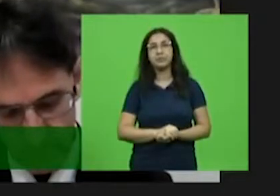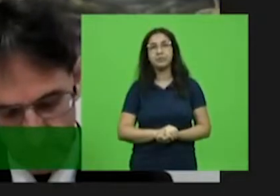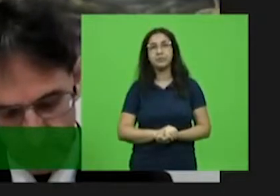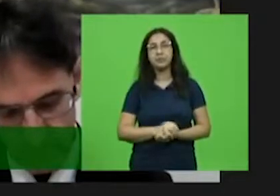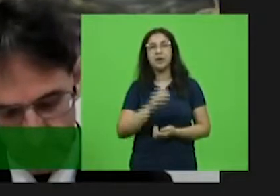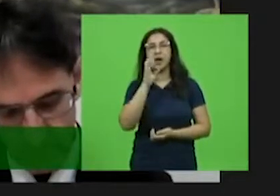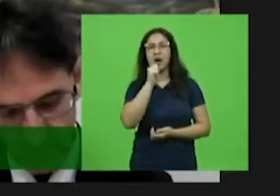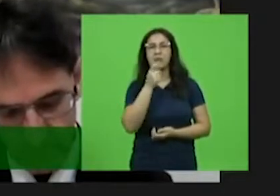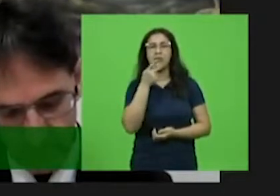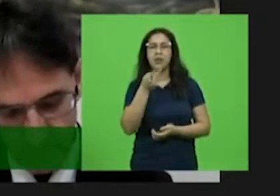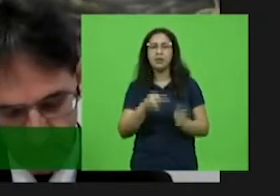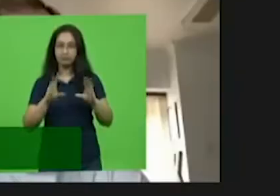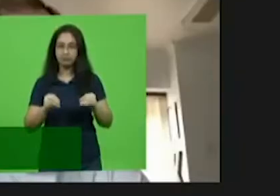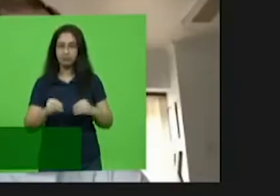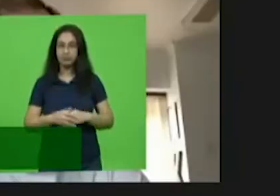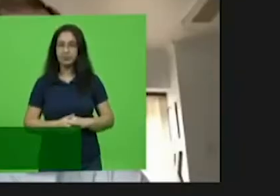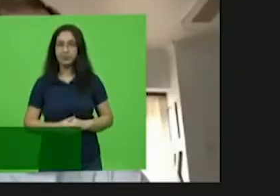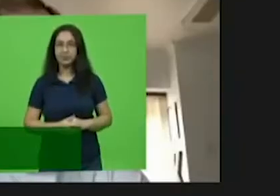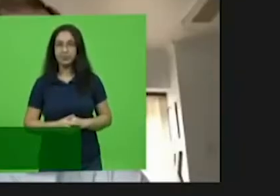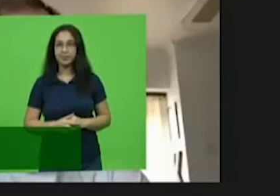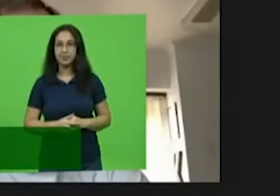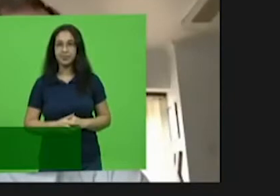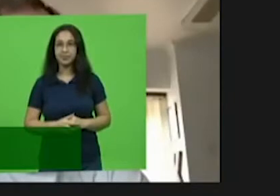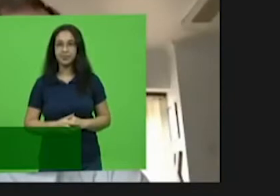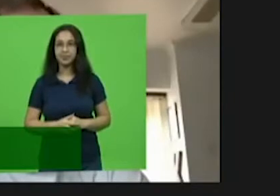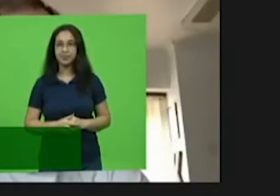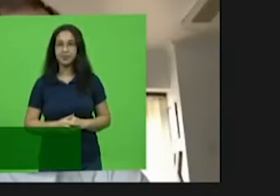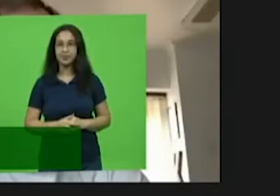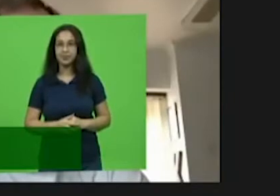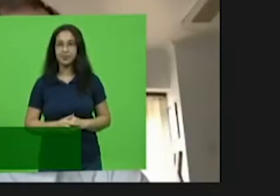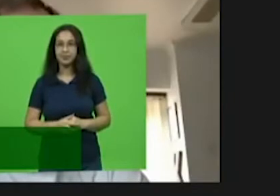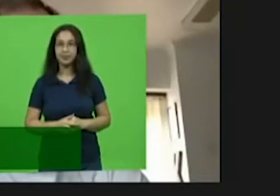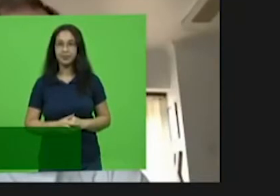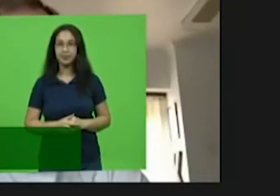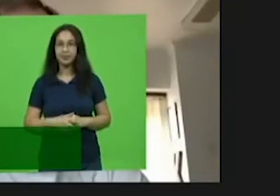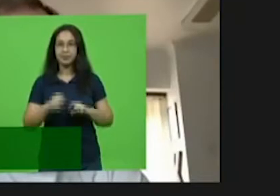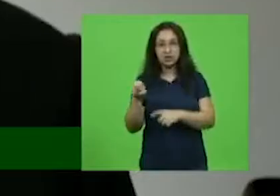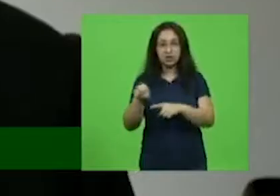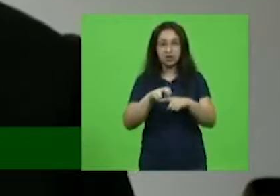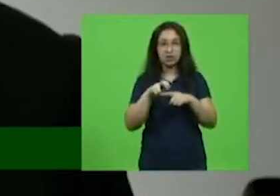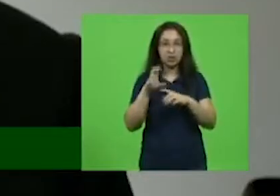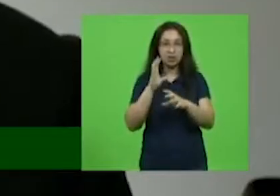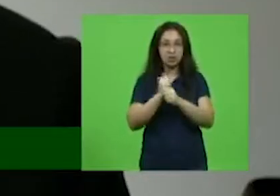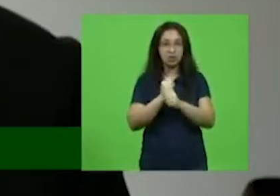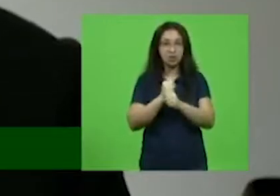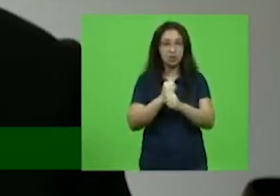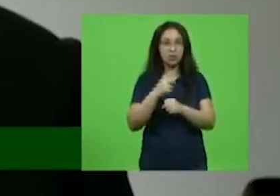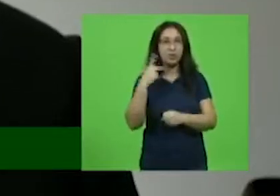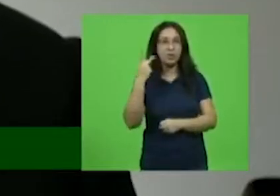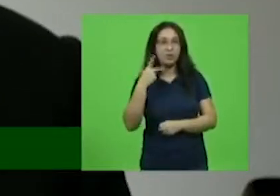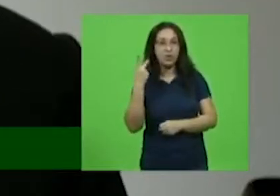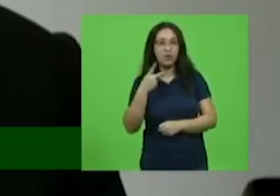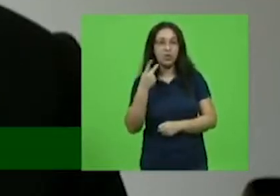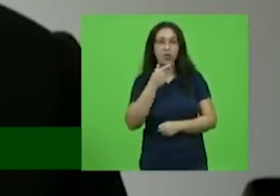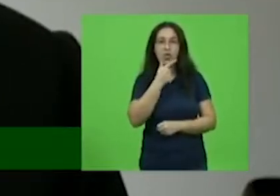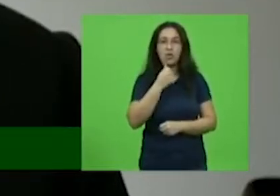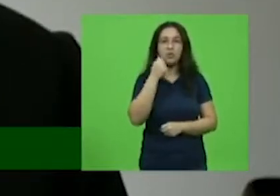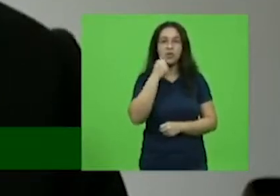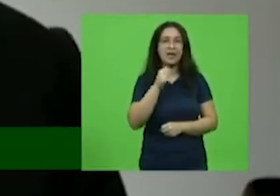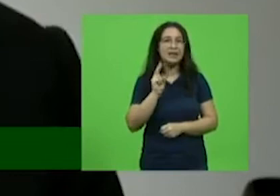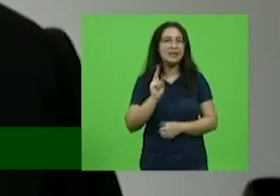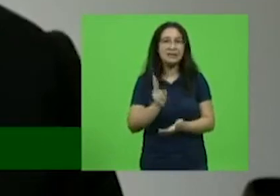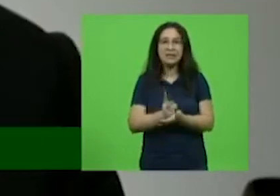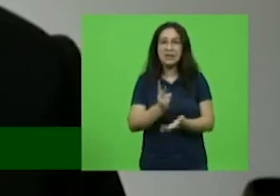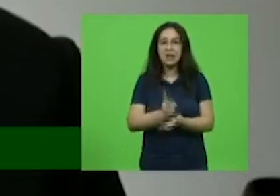de Covid em Santa Catarina por conta das eleições. Ele disse que esse tipo de problema seria facilmente combatido se as